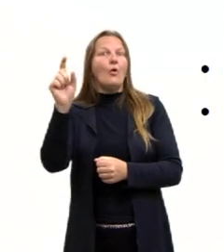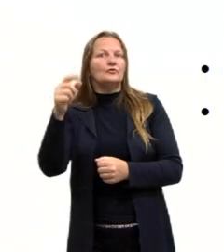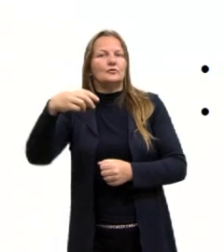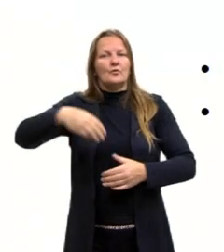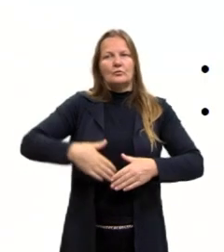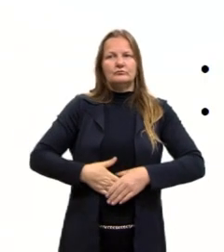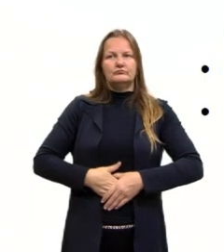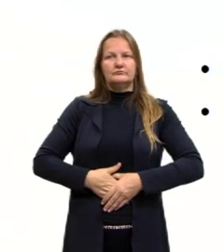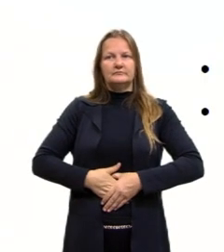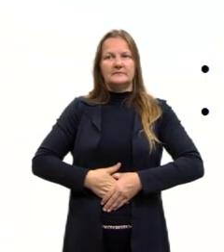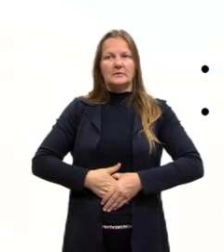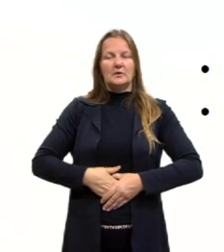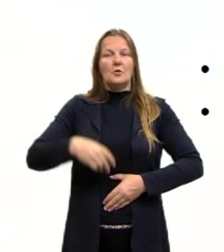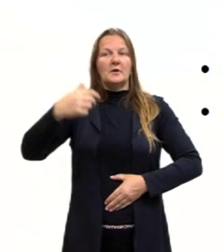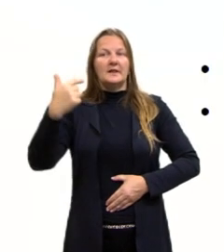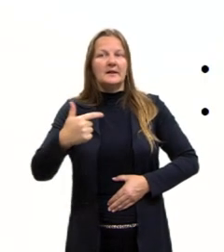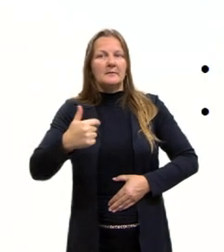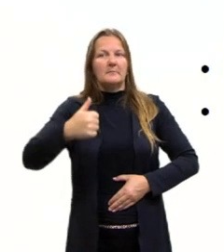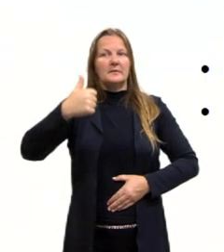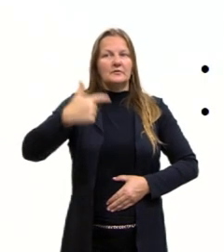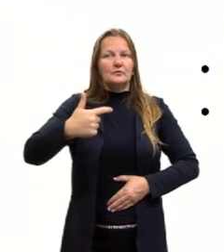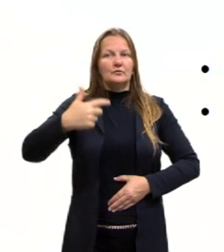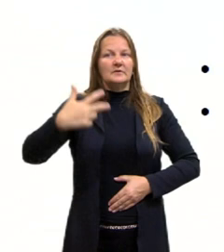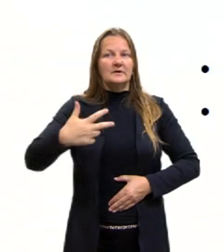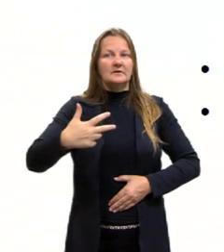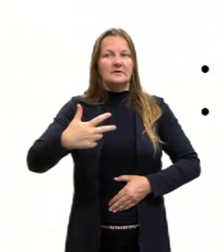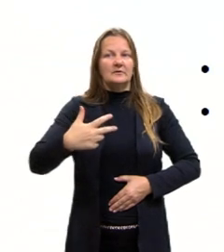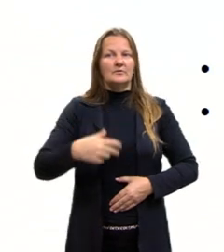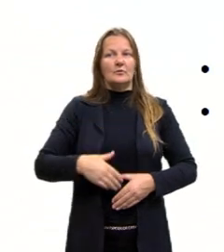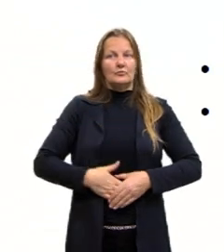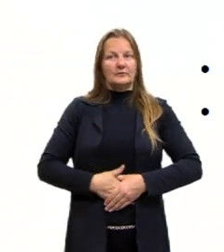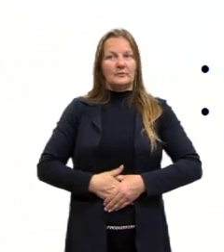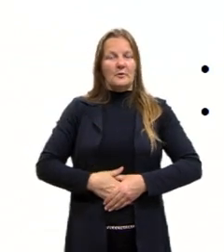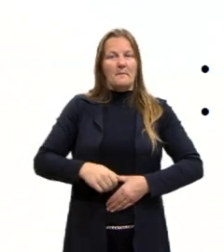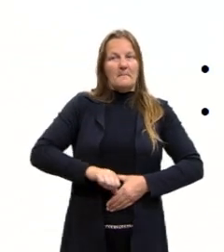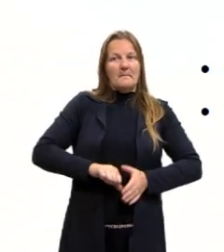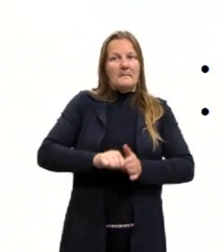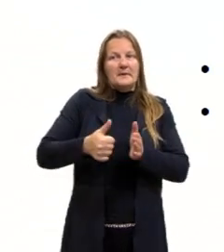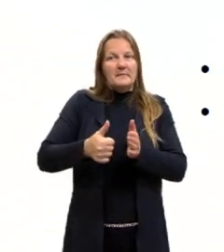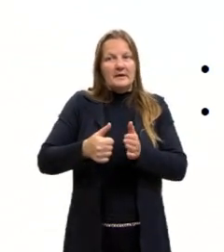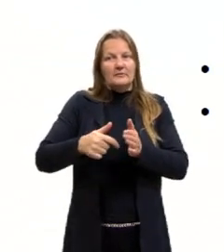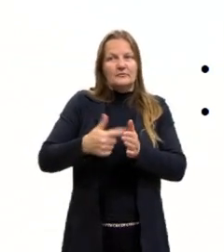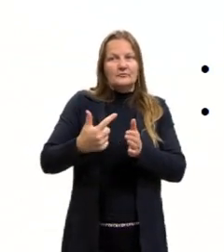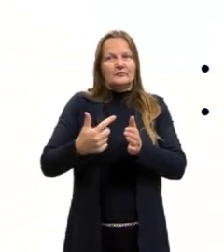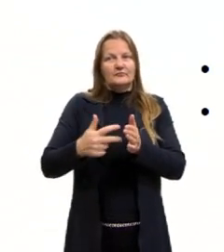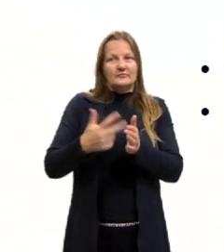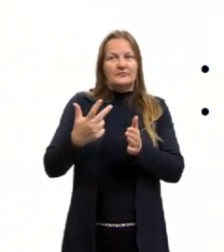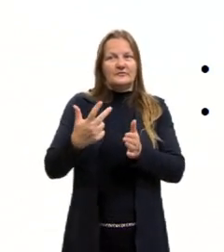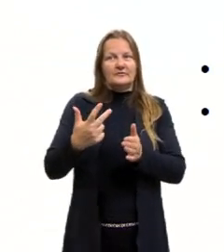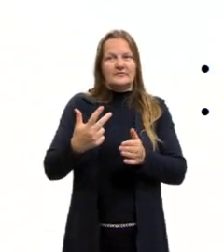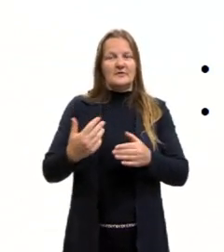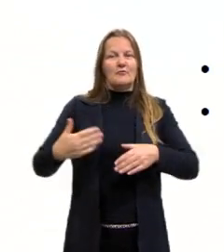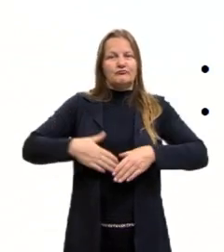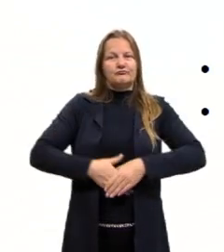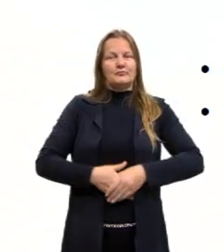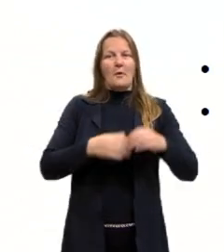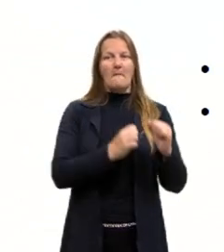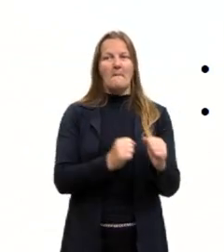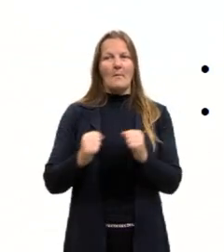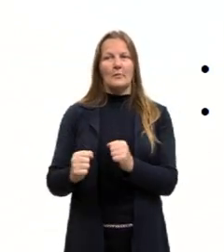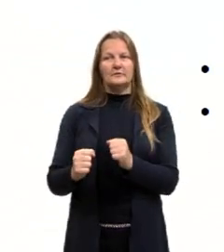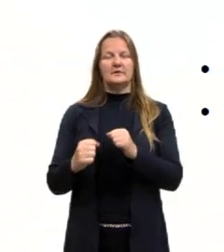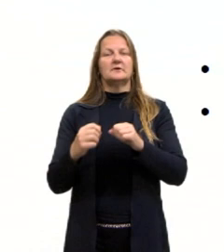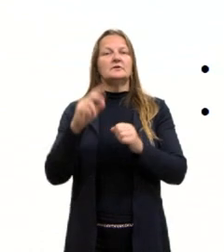sobrinho daquele Napoleão, o Napoleão. Então, tem dois Napoleões aí que chegaram ao poder na história